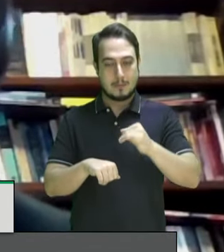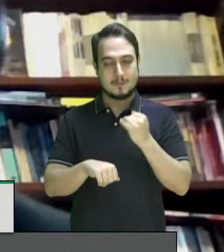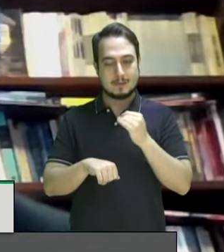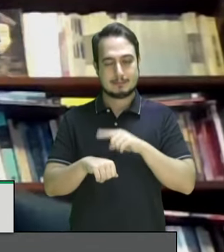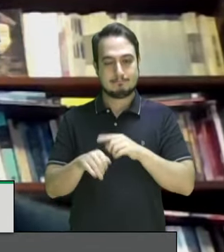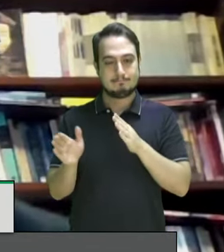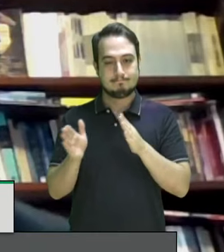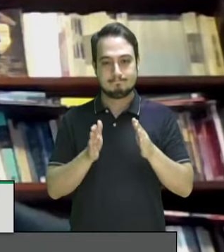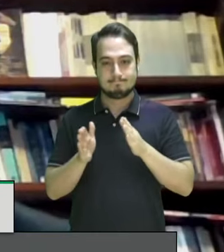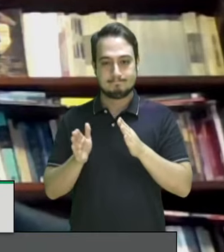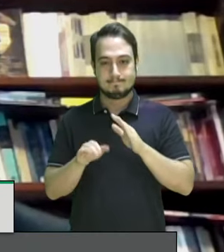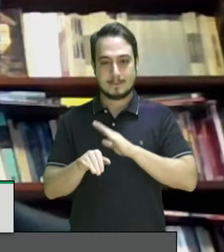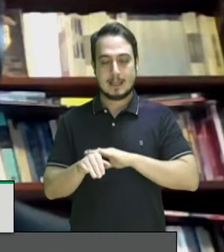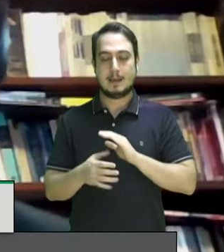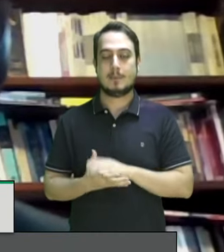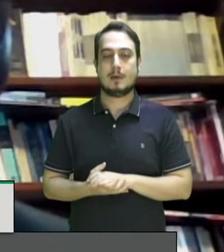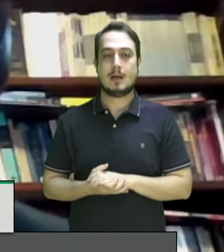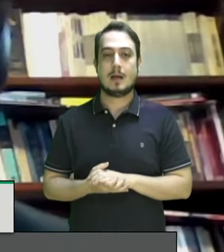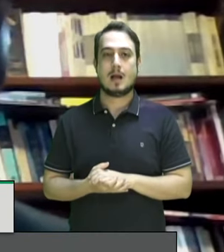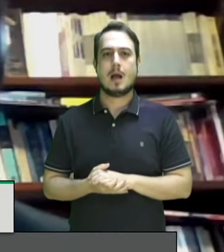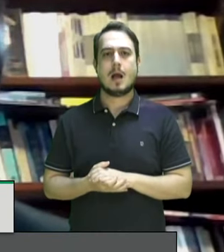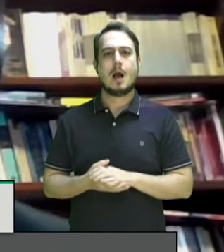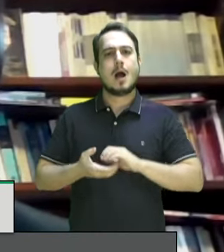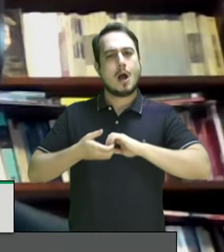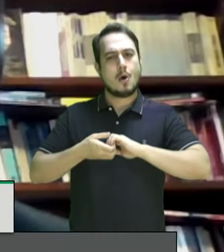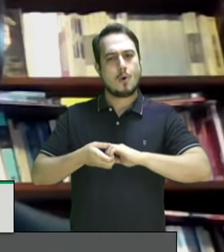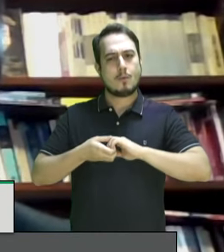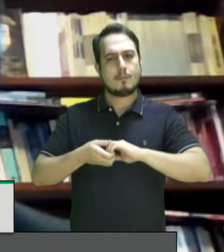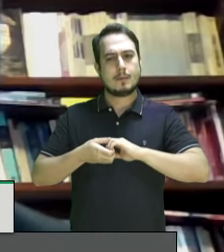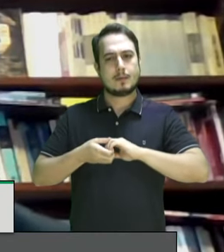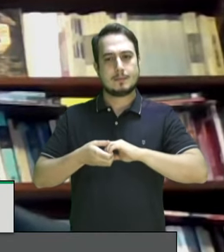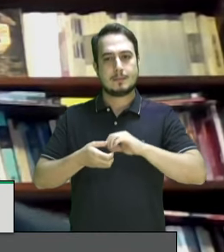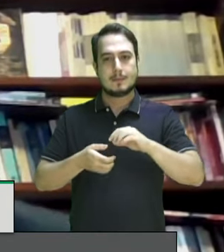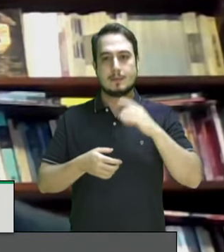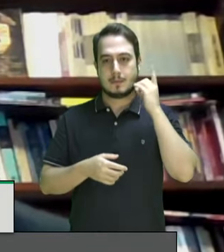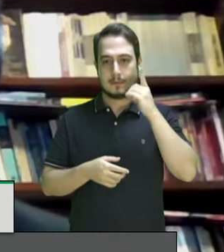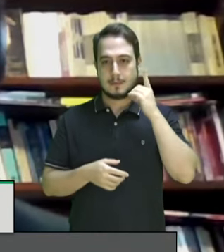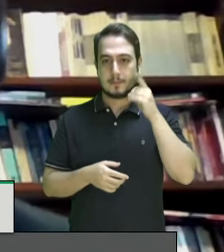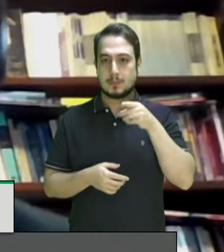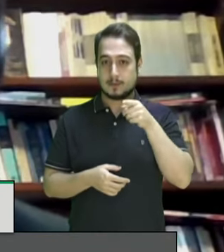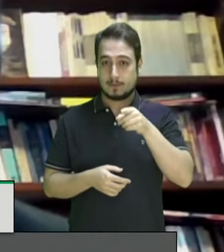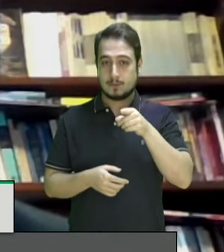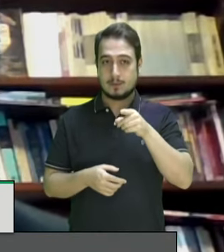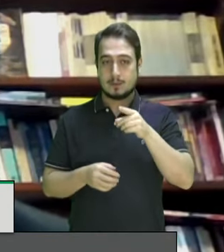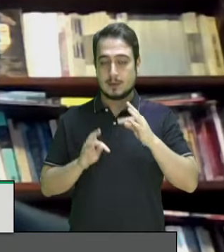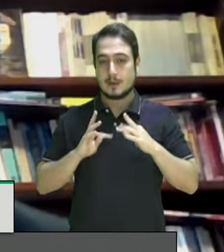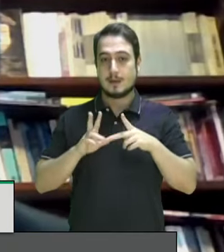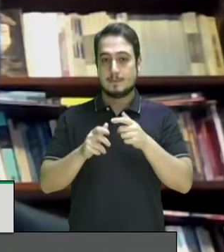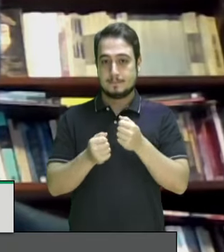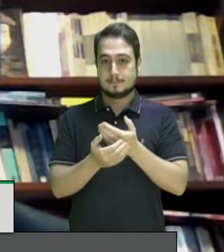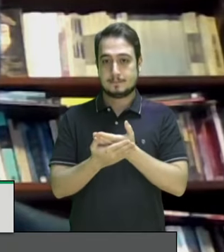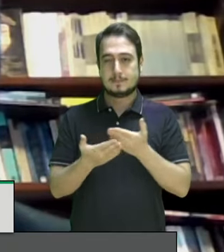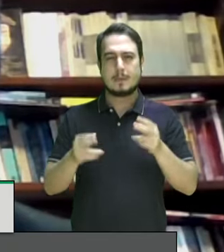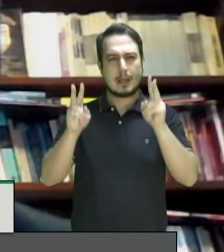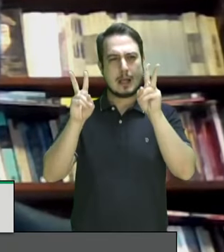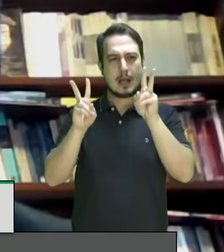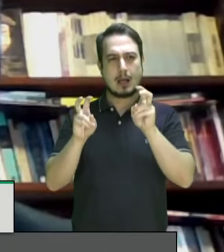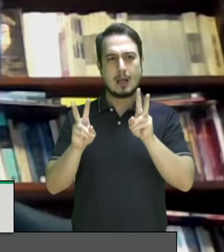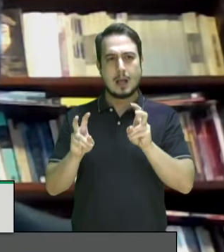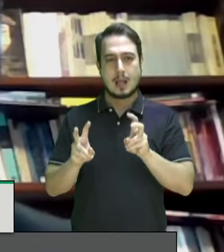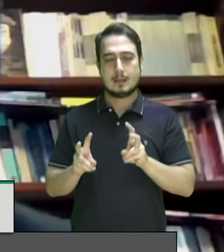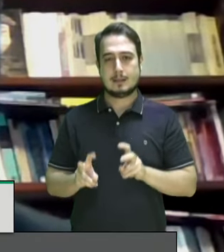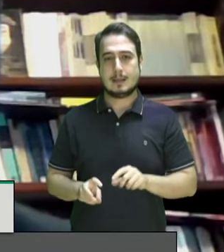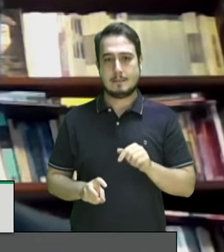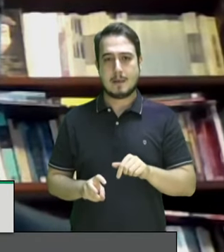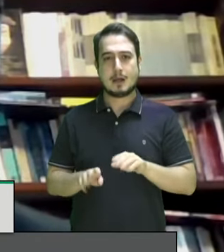igualmente de cumprimentar la persona del deputado Pedro de Pindará las demás personas que compone